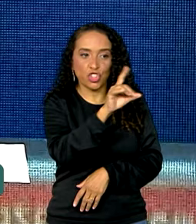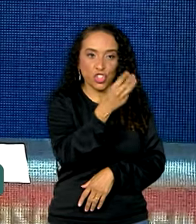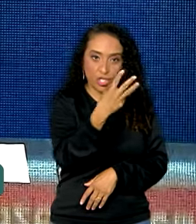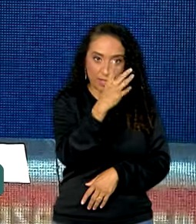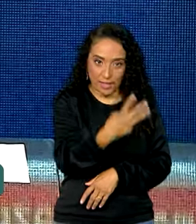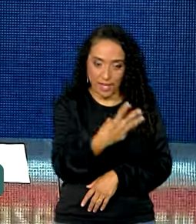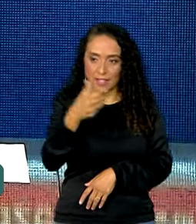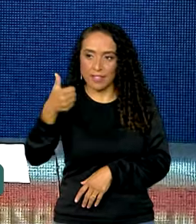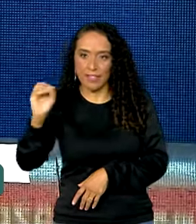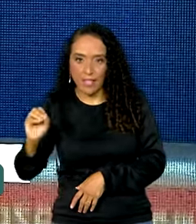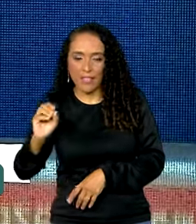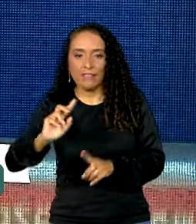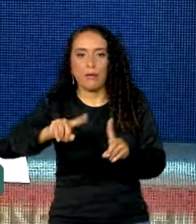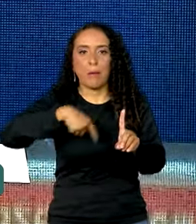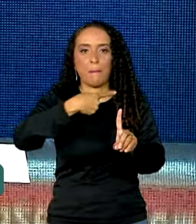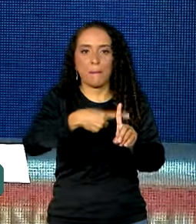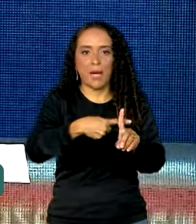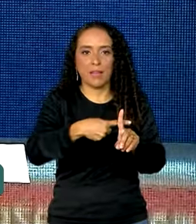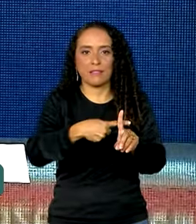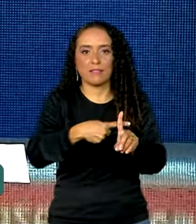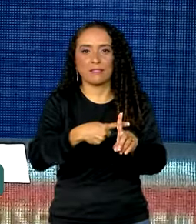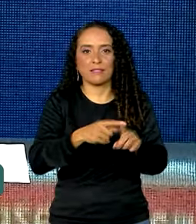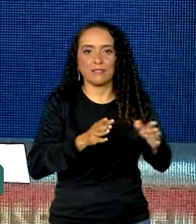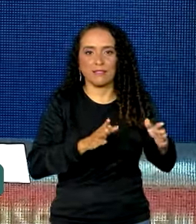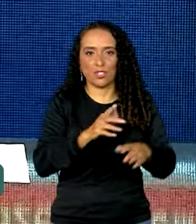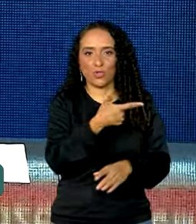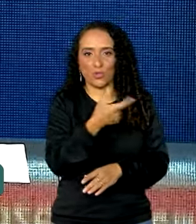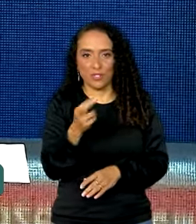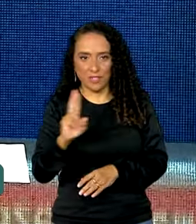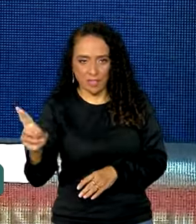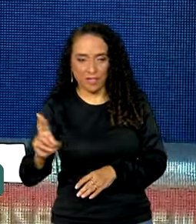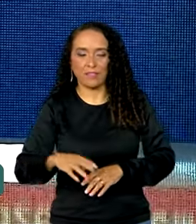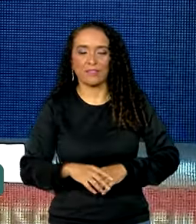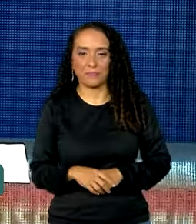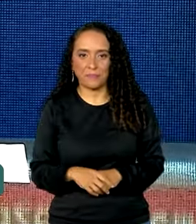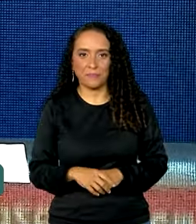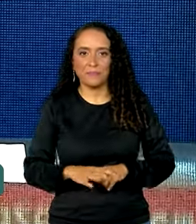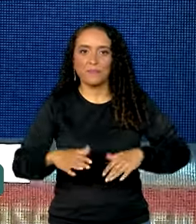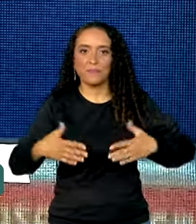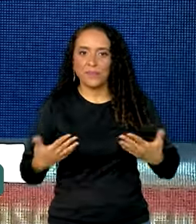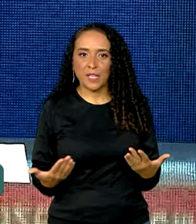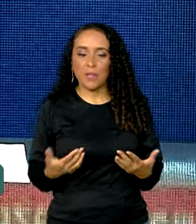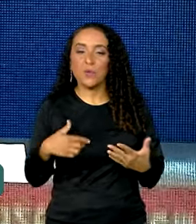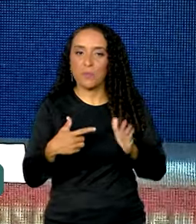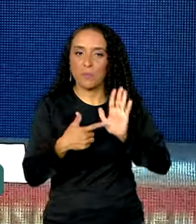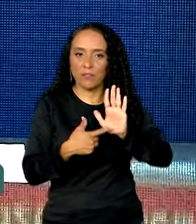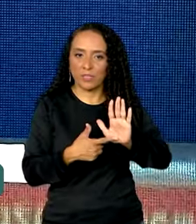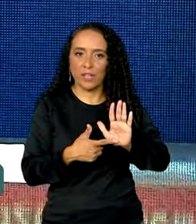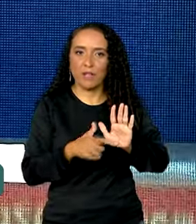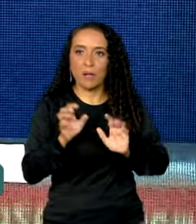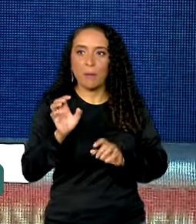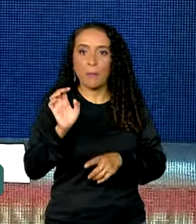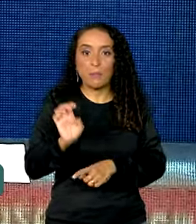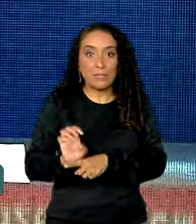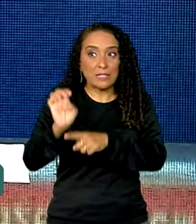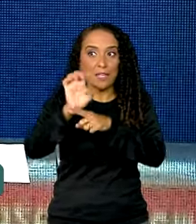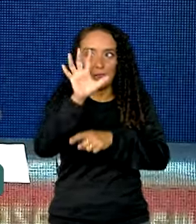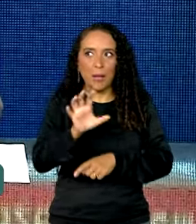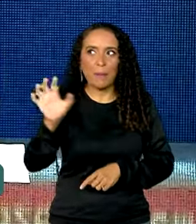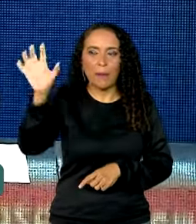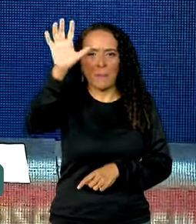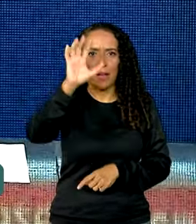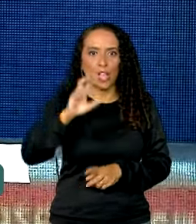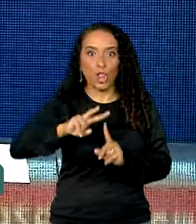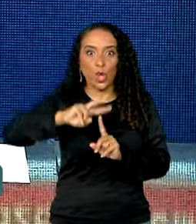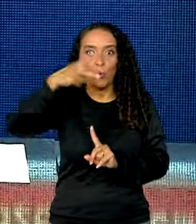mais uma parcela extra para esses alunos. Então, como eu mostrei lá por região e por estado, nós temos estado que praticamente